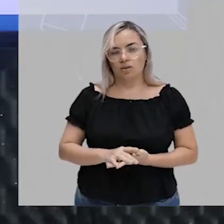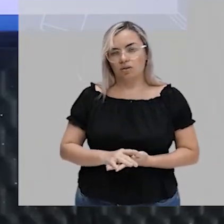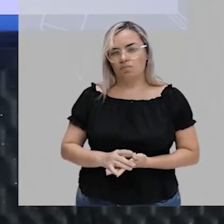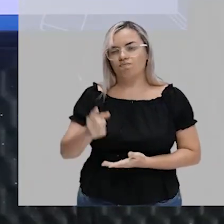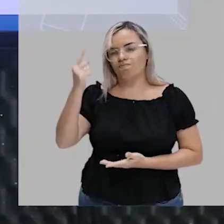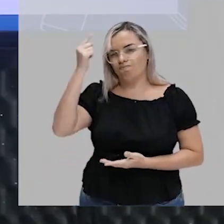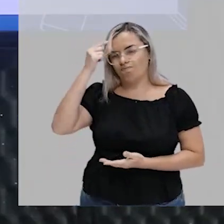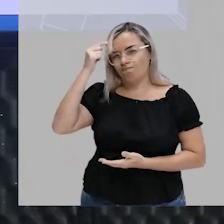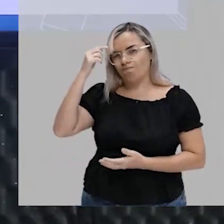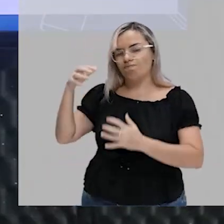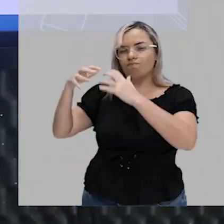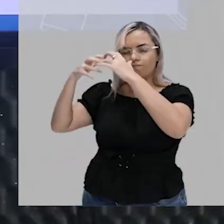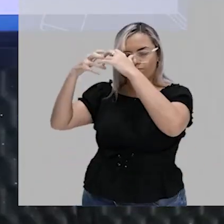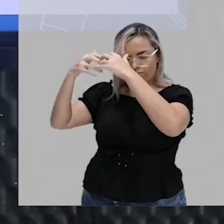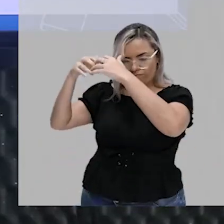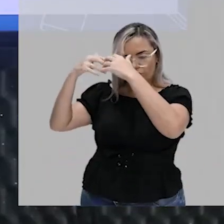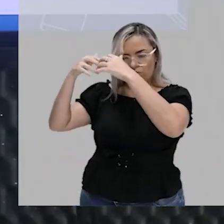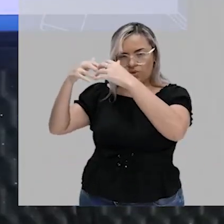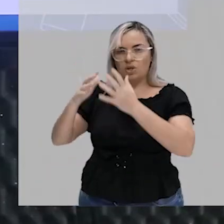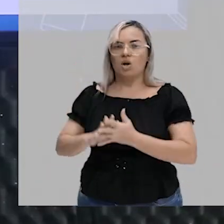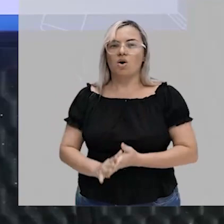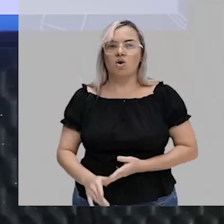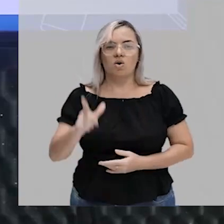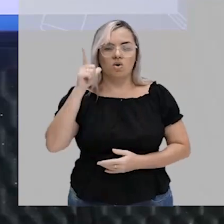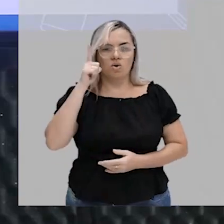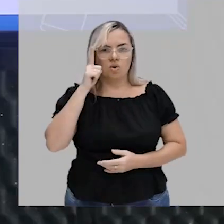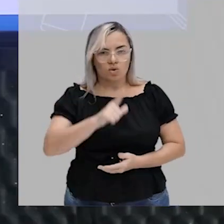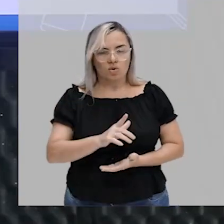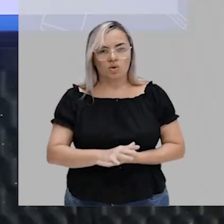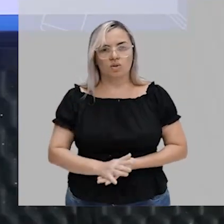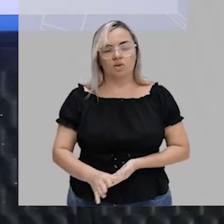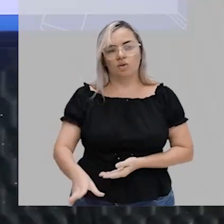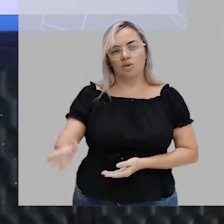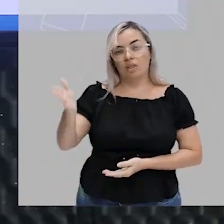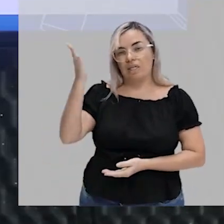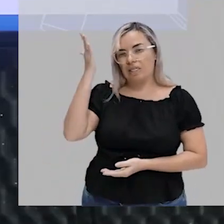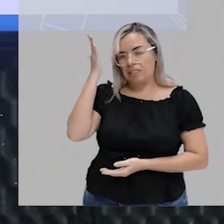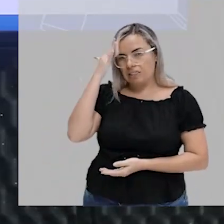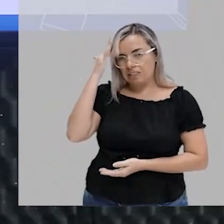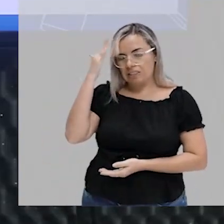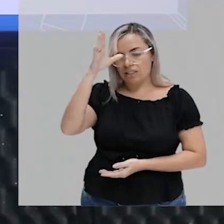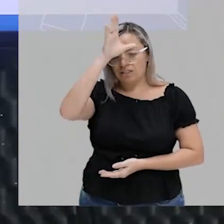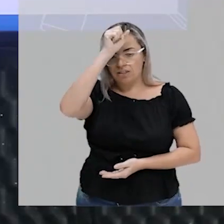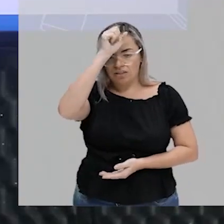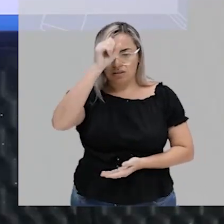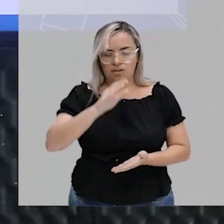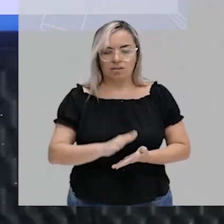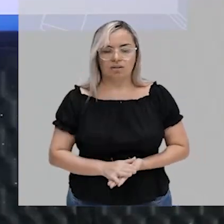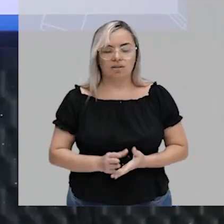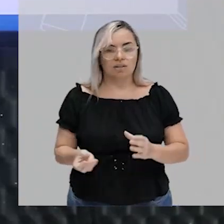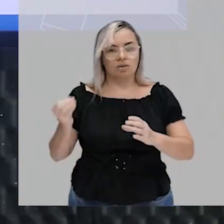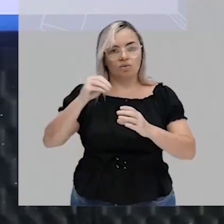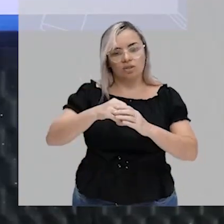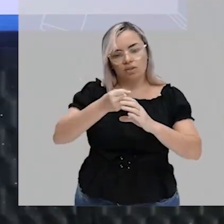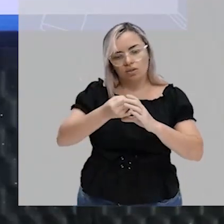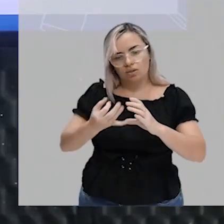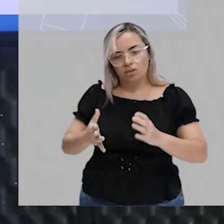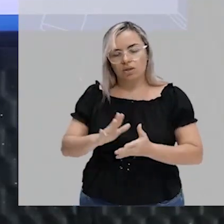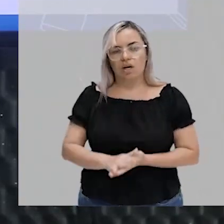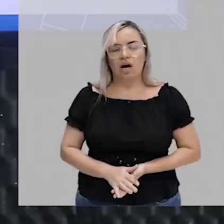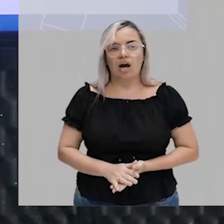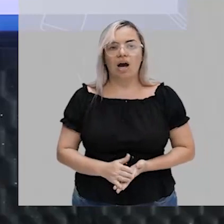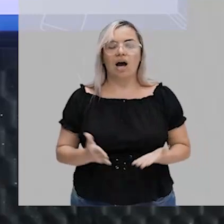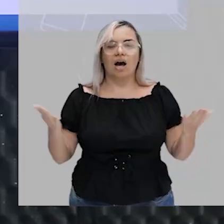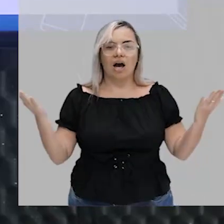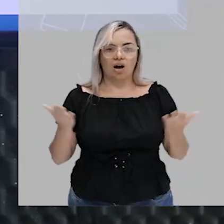reflexão aí para que você garanta que você está falando justamente a respeito daqueles elementos que foram colocados, tá? Conjunto B, ele é